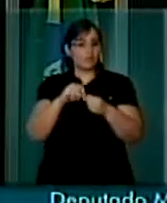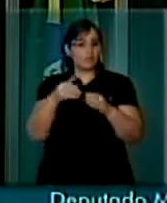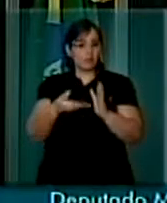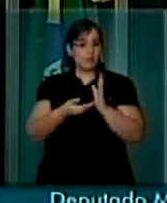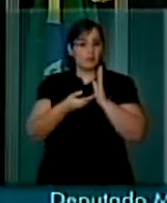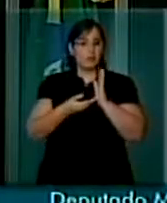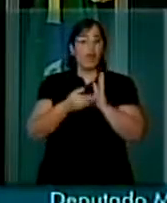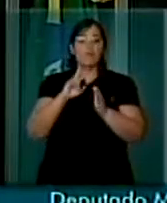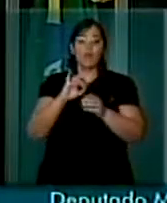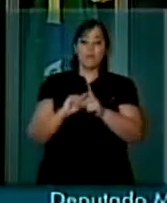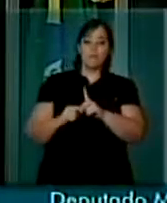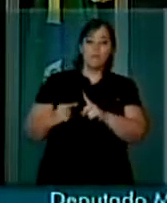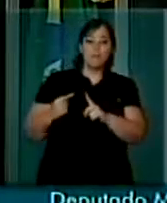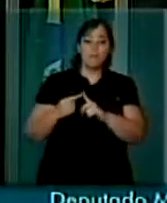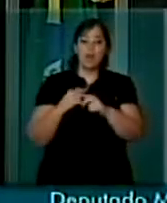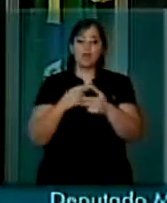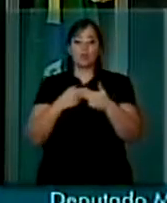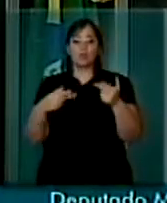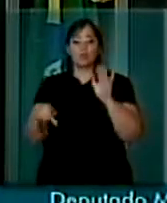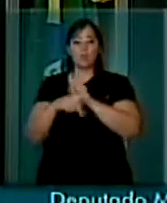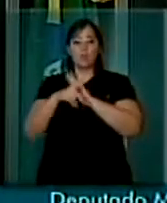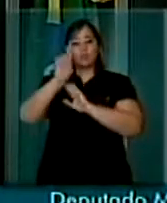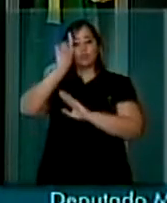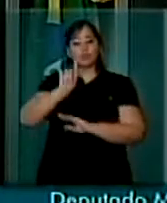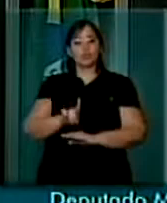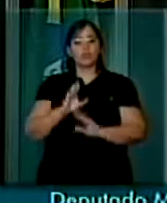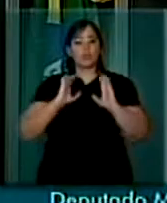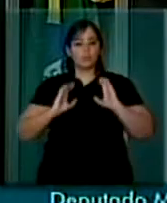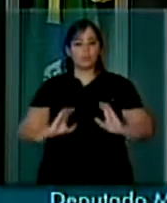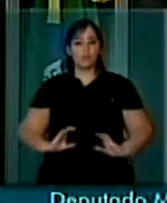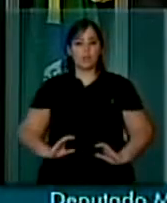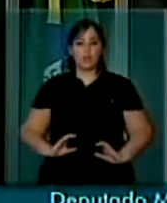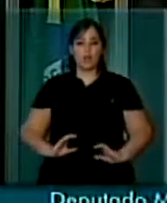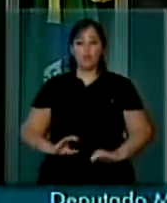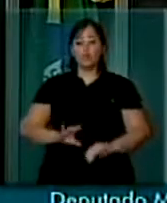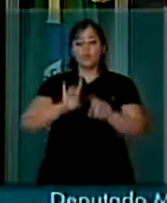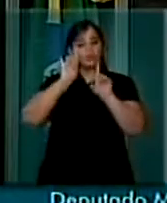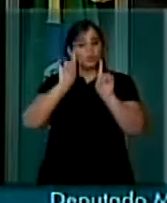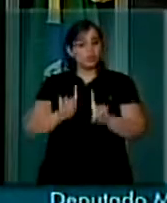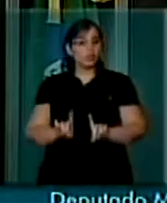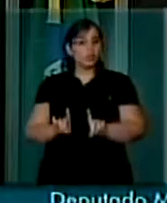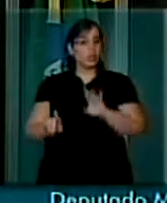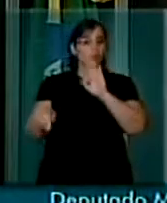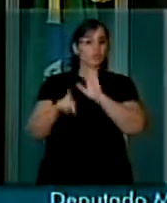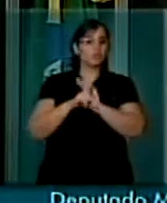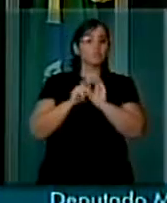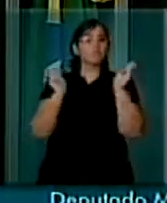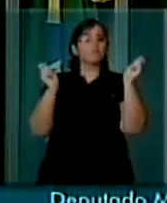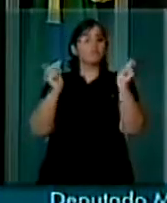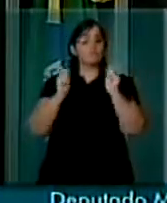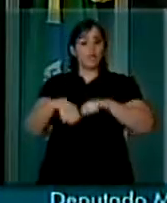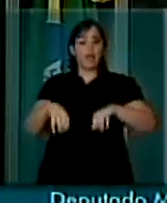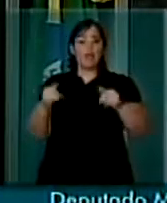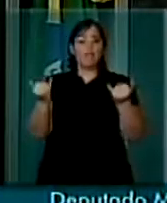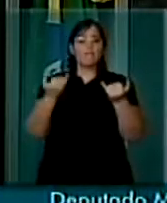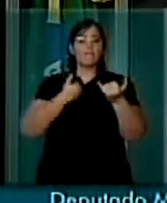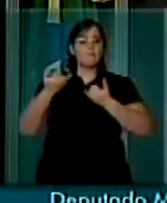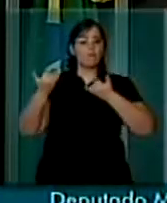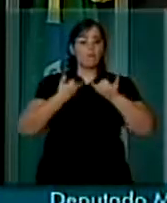um passo a mais no direito do cidadão, no direito de ter a informação.